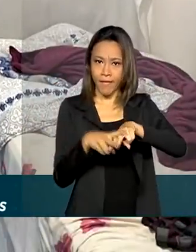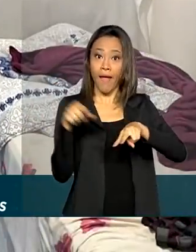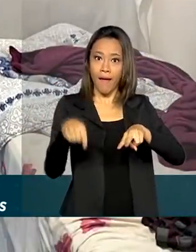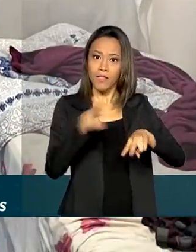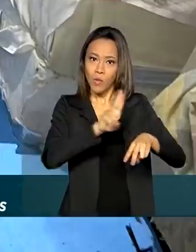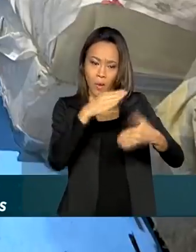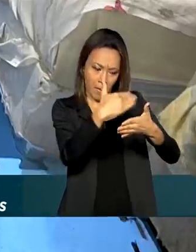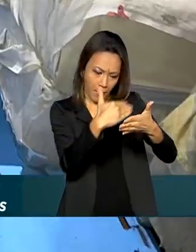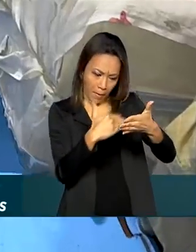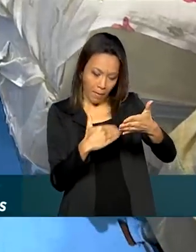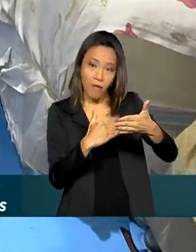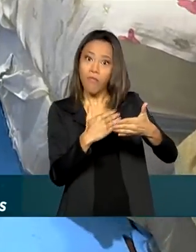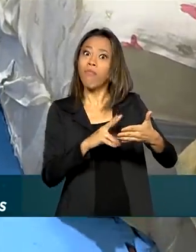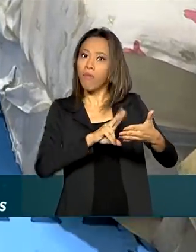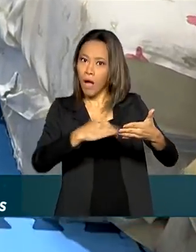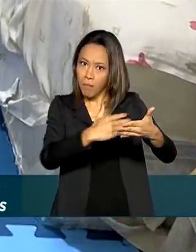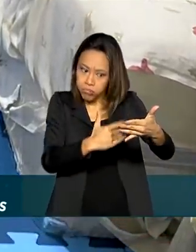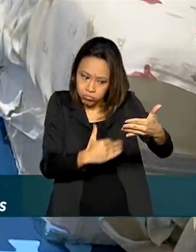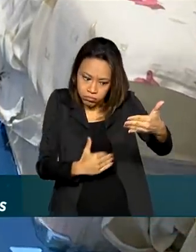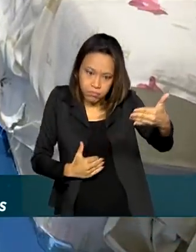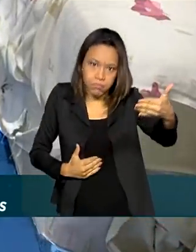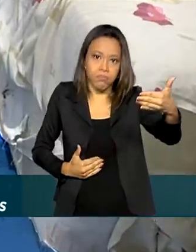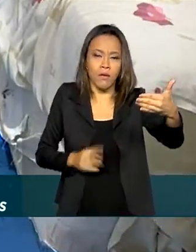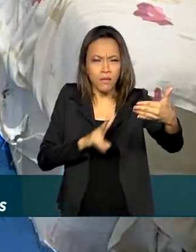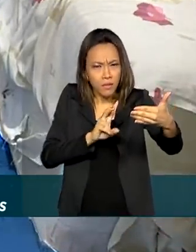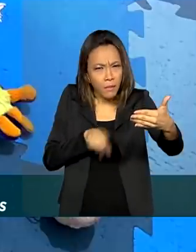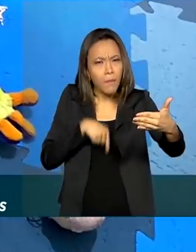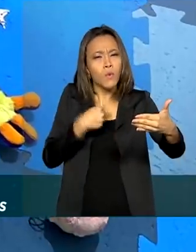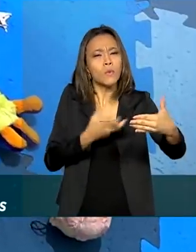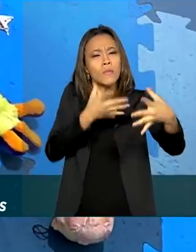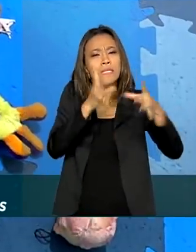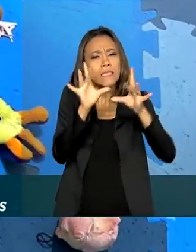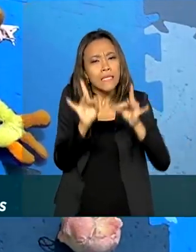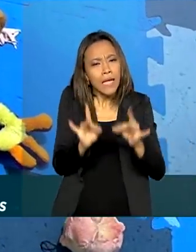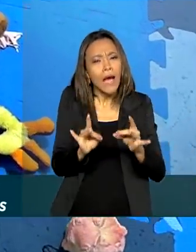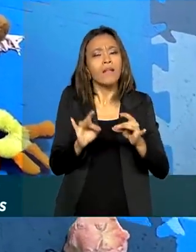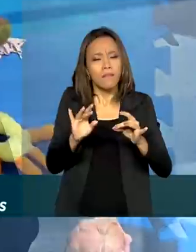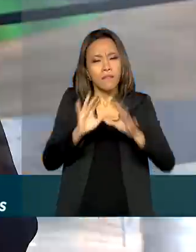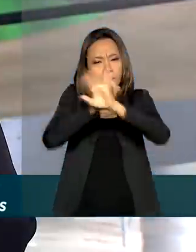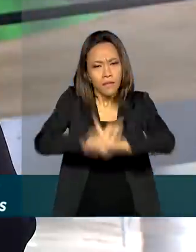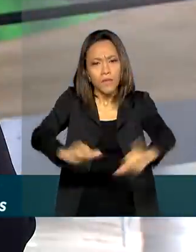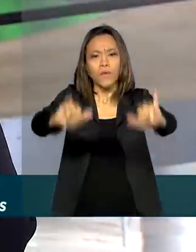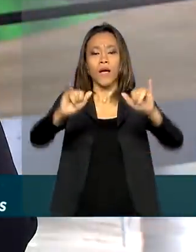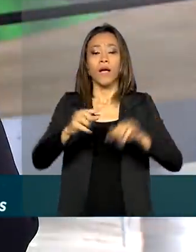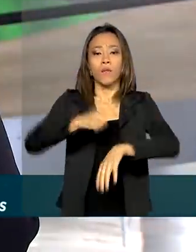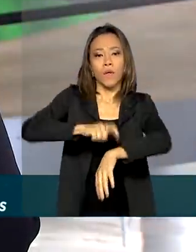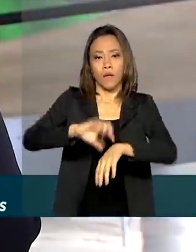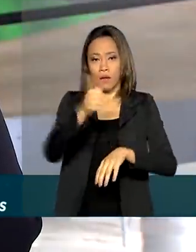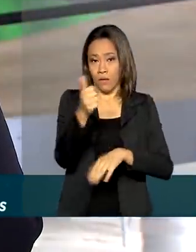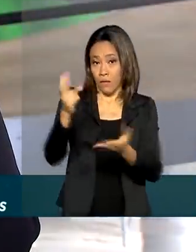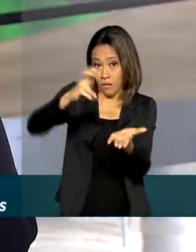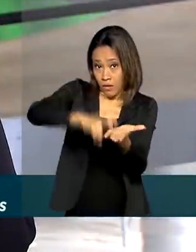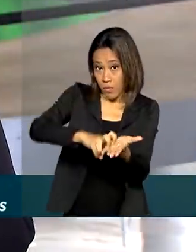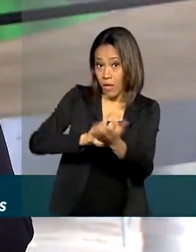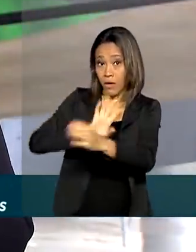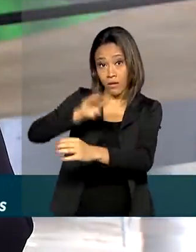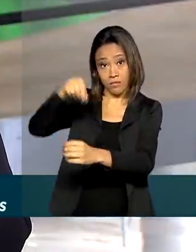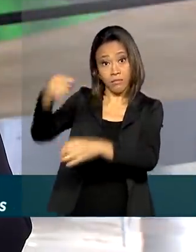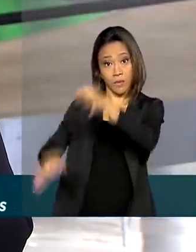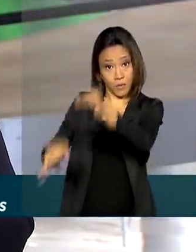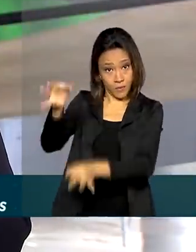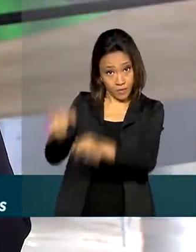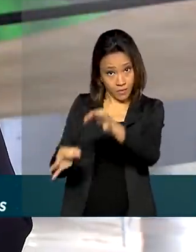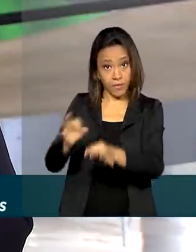o dia de hoje. Os detalhes da operação vão ser repassados daqui a pouquinho, às 11 da manhã, no Palácio da Justiça. Vale lembrar